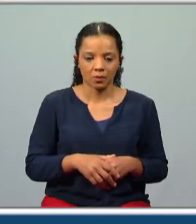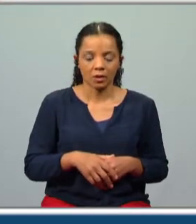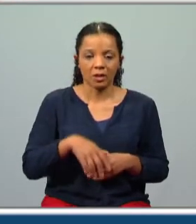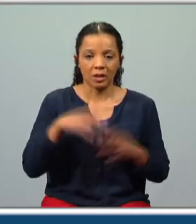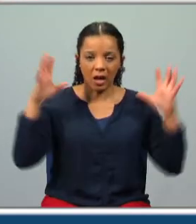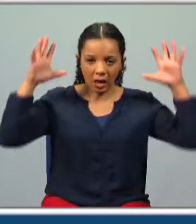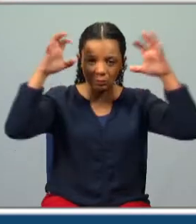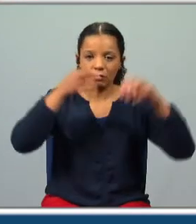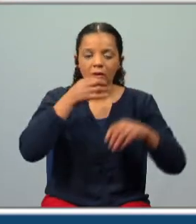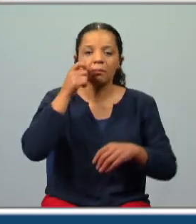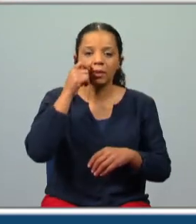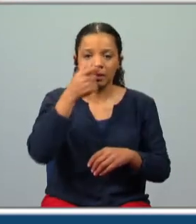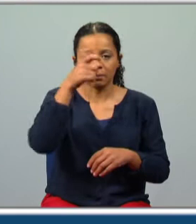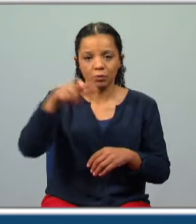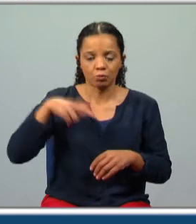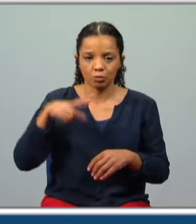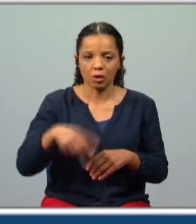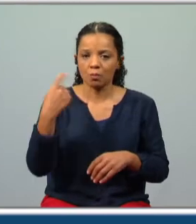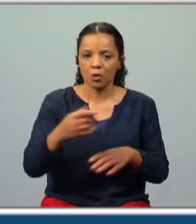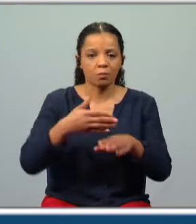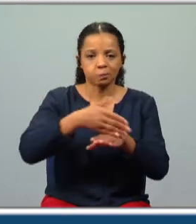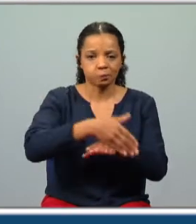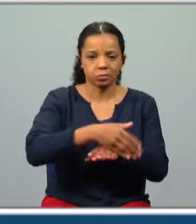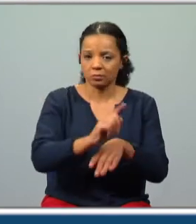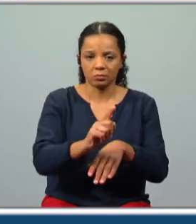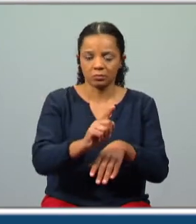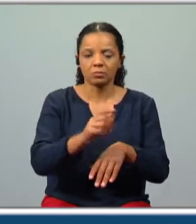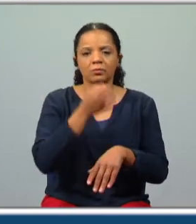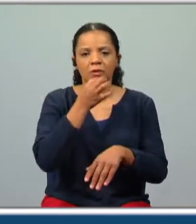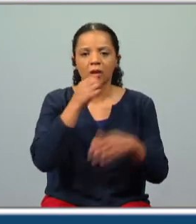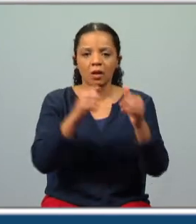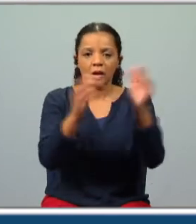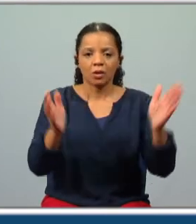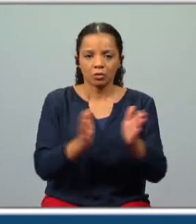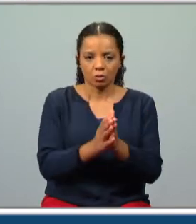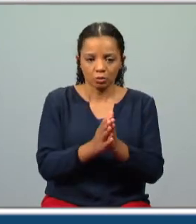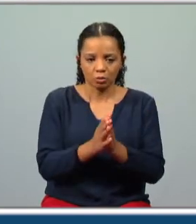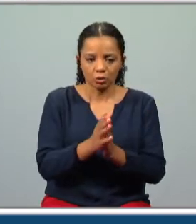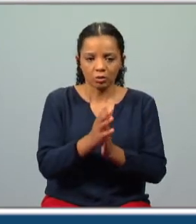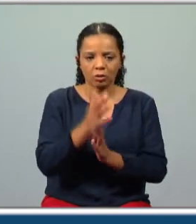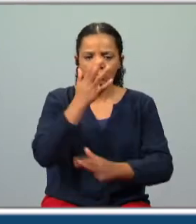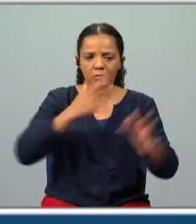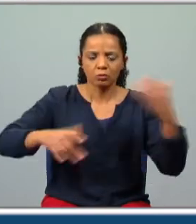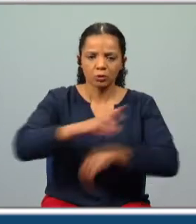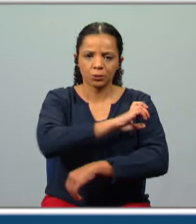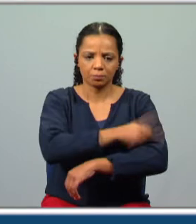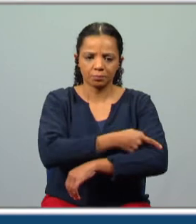portugueses ele não se dirige apenas à tripulação ele dirige-se a todos ó gente ousada